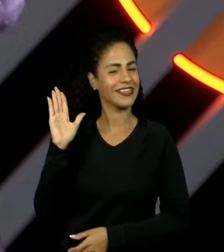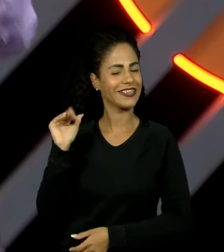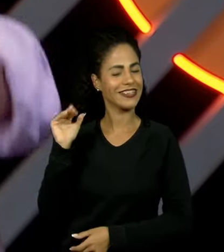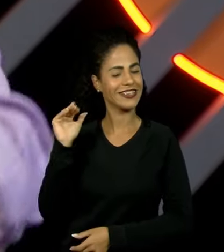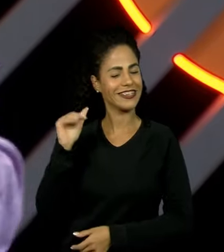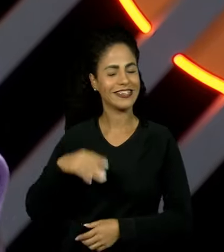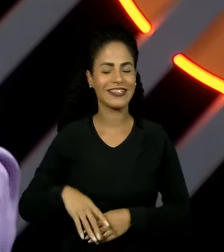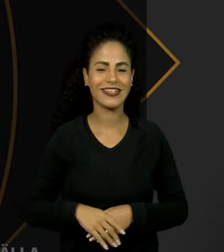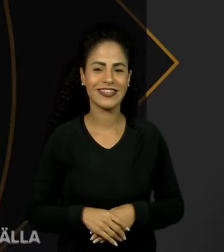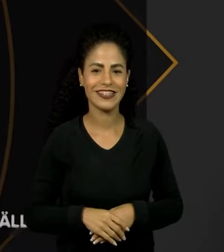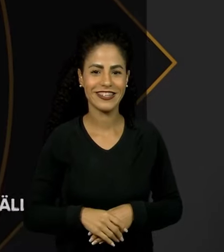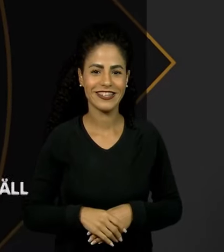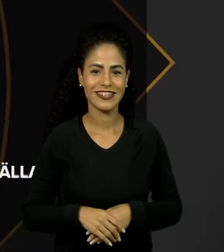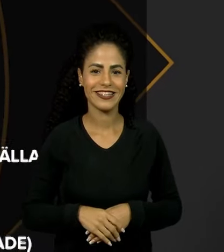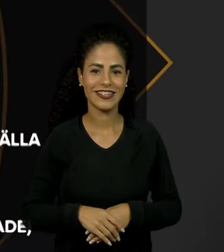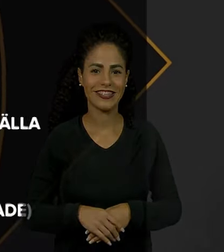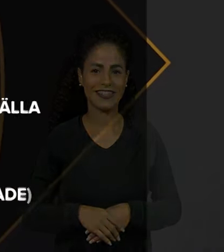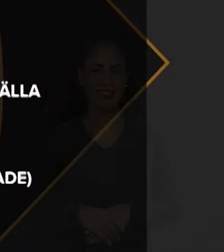Até lá!